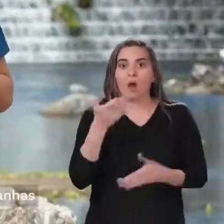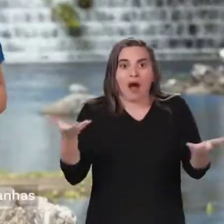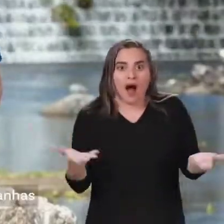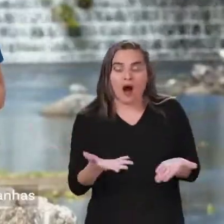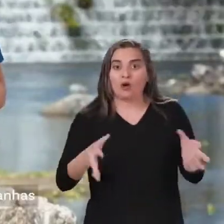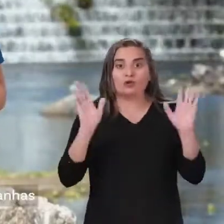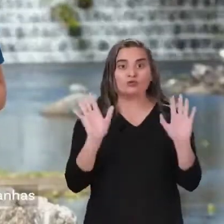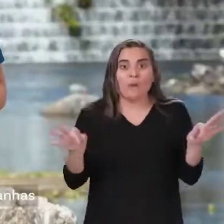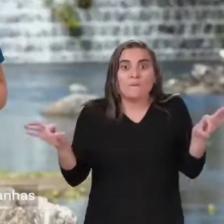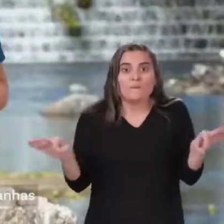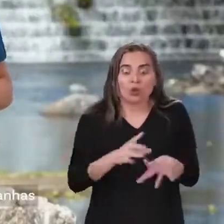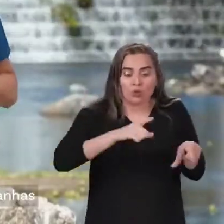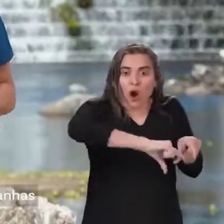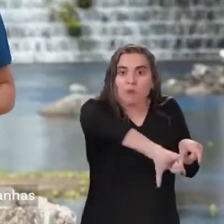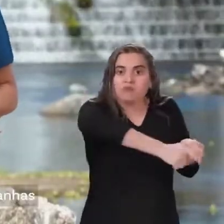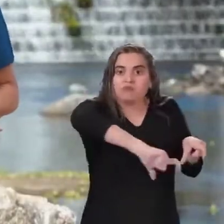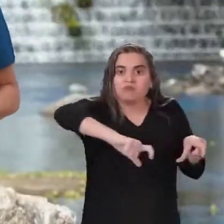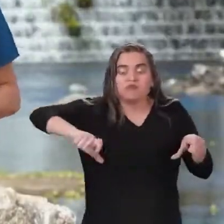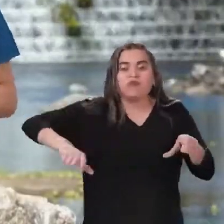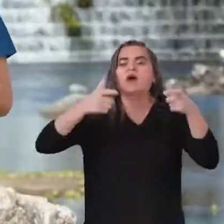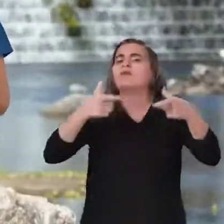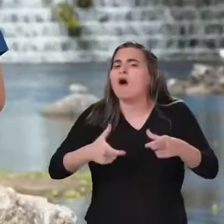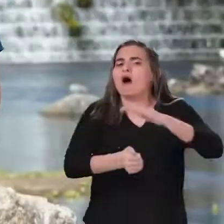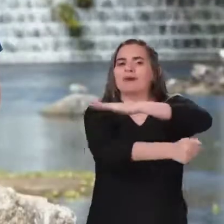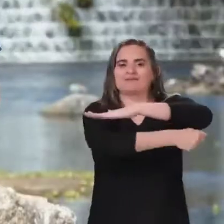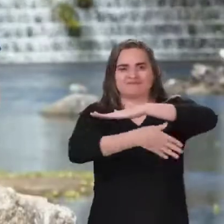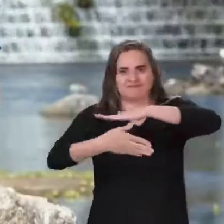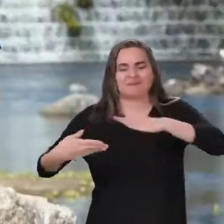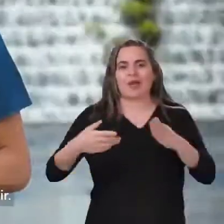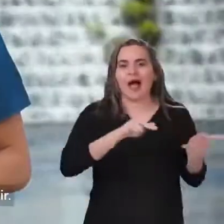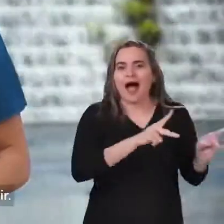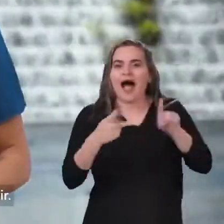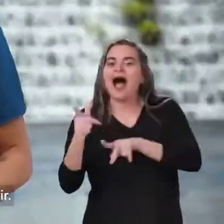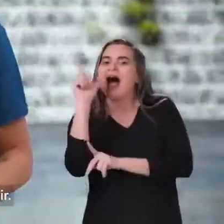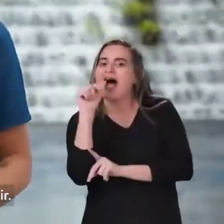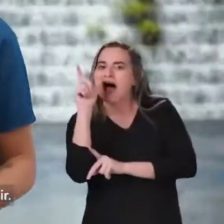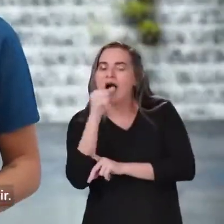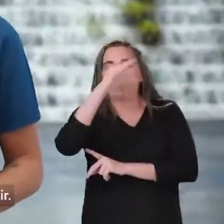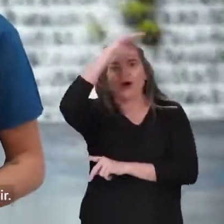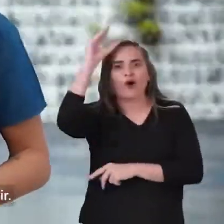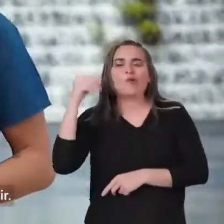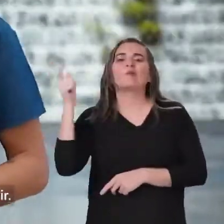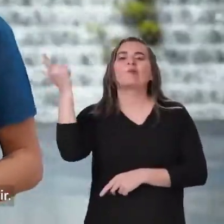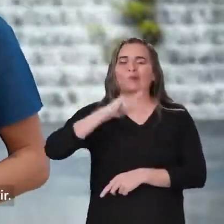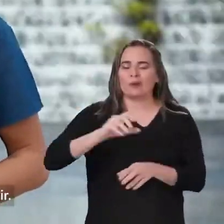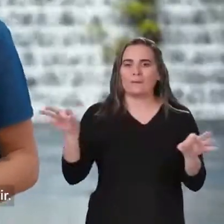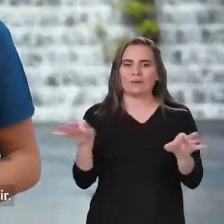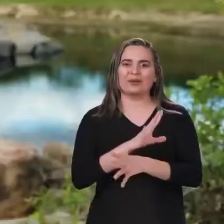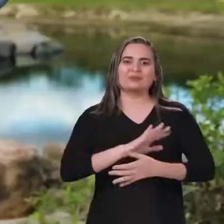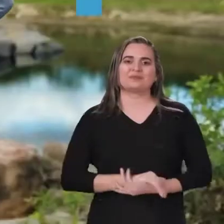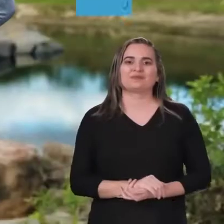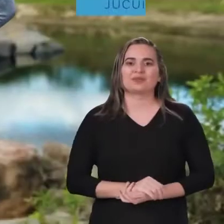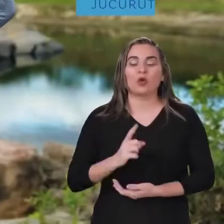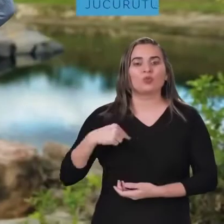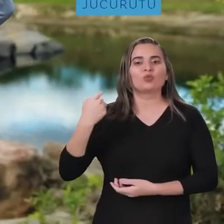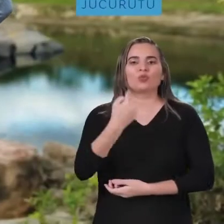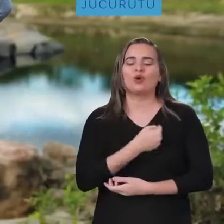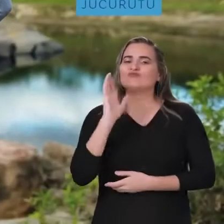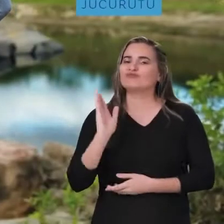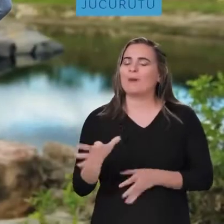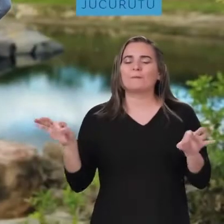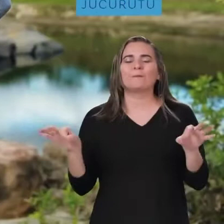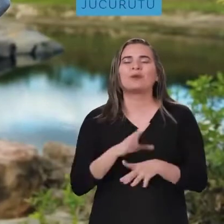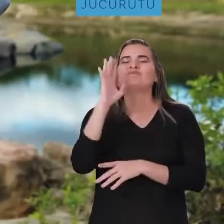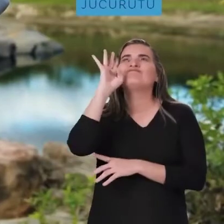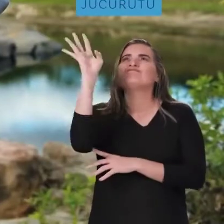Oiticica já armazena as águas do ramal Piranhas da transposição do São Francisco, que Rogério teve a felicidade de concluir. Estamos realizando um